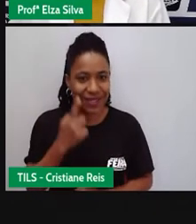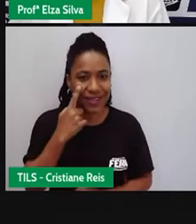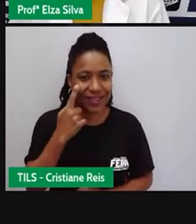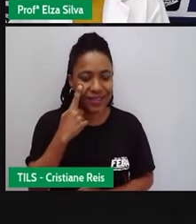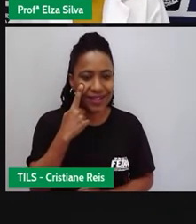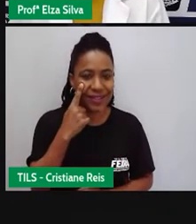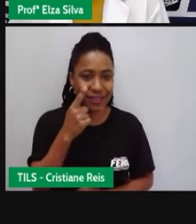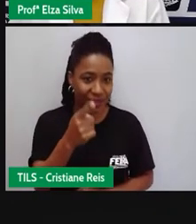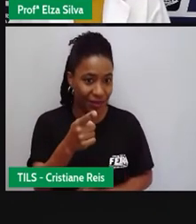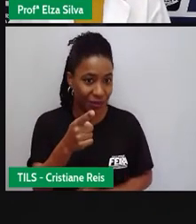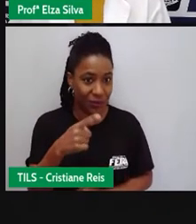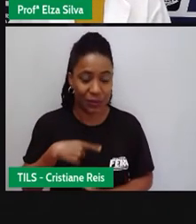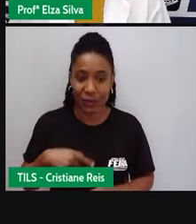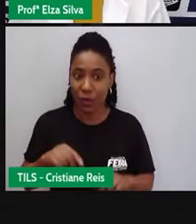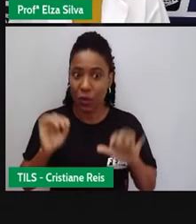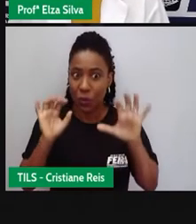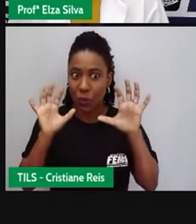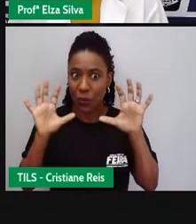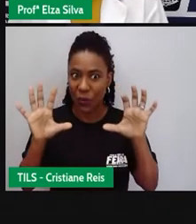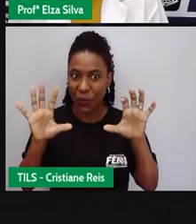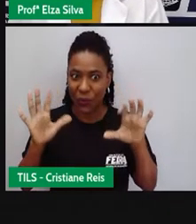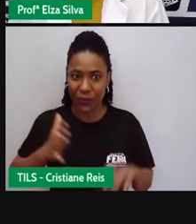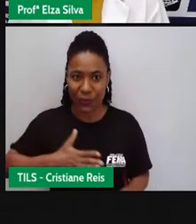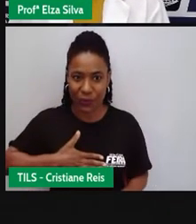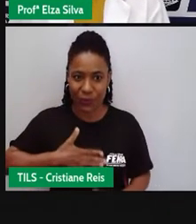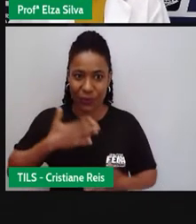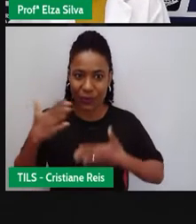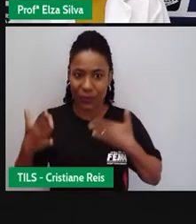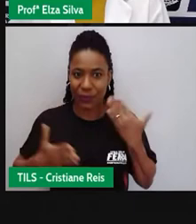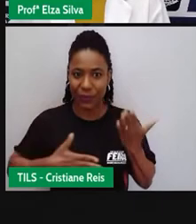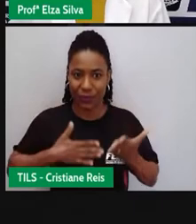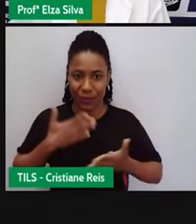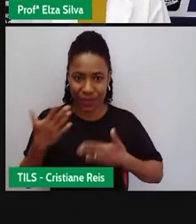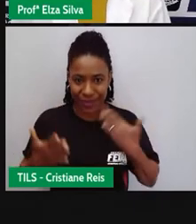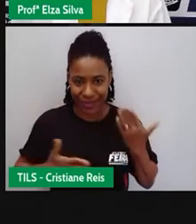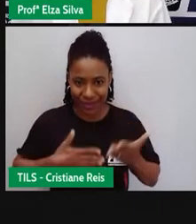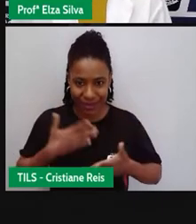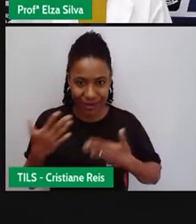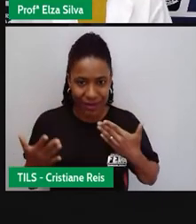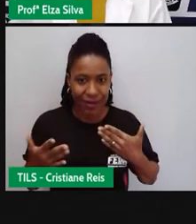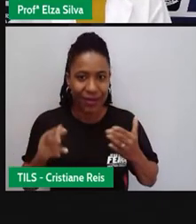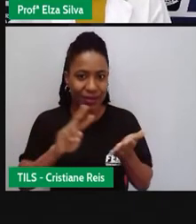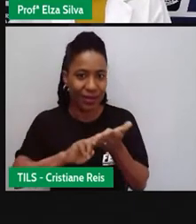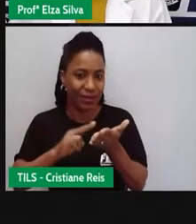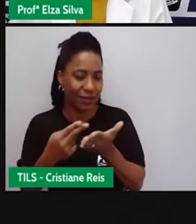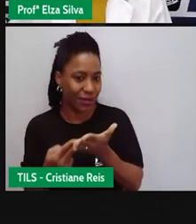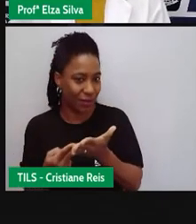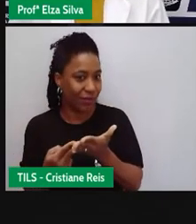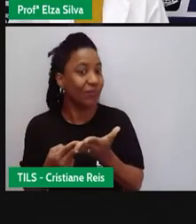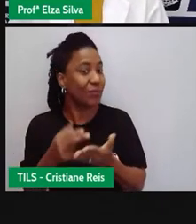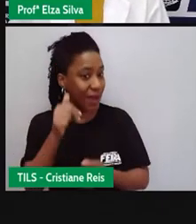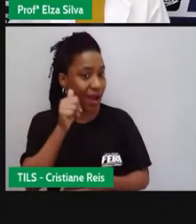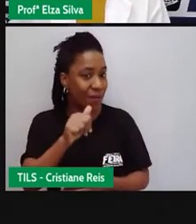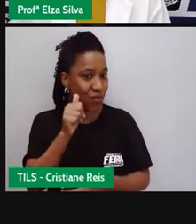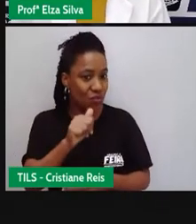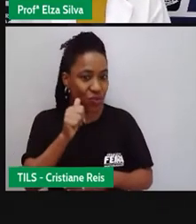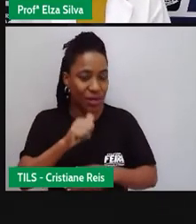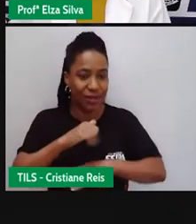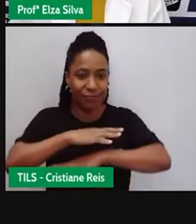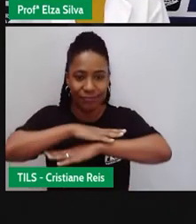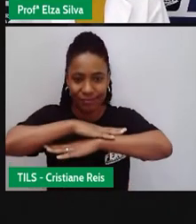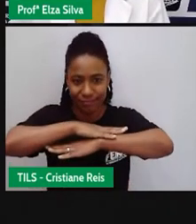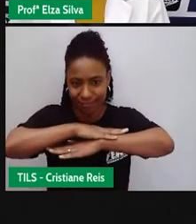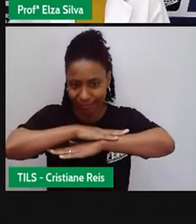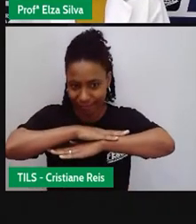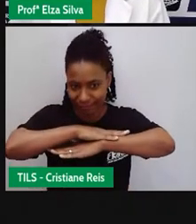filme de suspense. The Woman in the Window, A Mulher na Janela. Muito recente também. Olha aí.